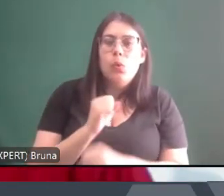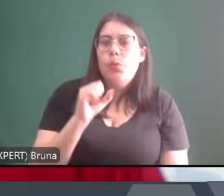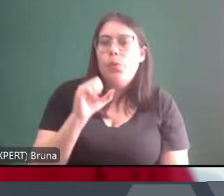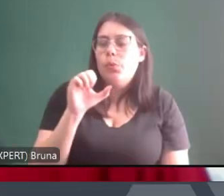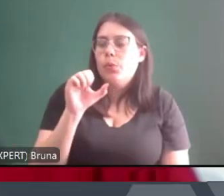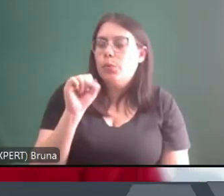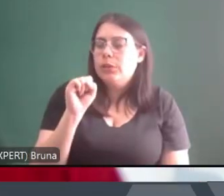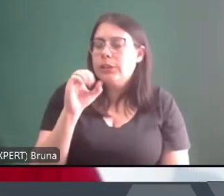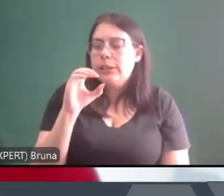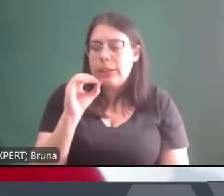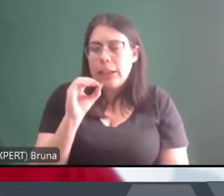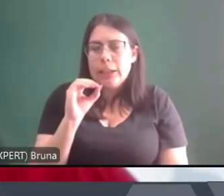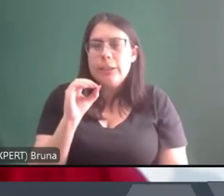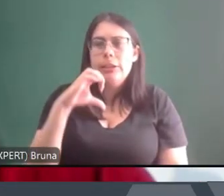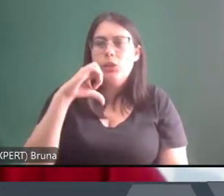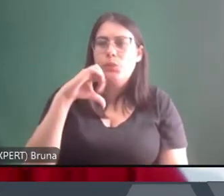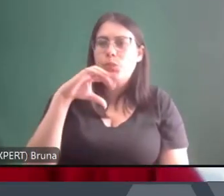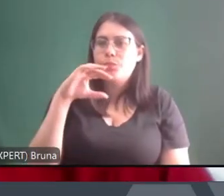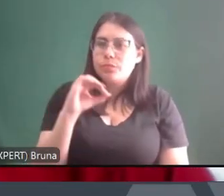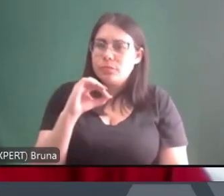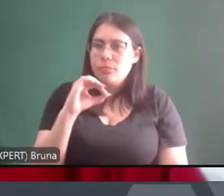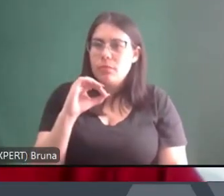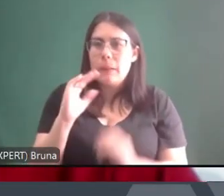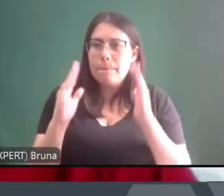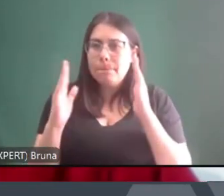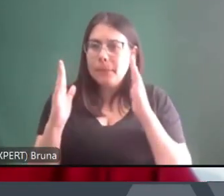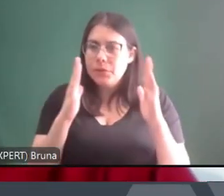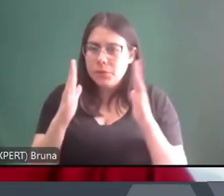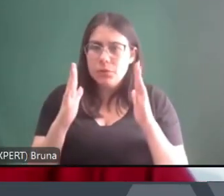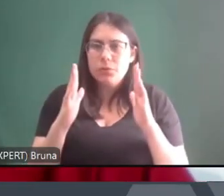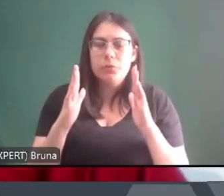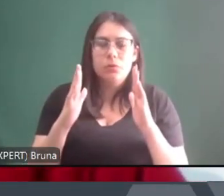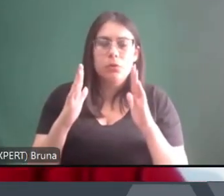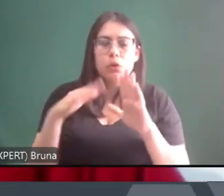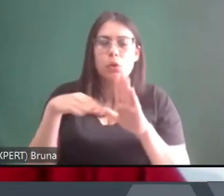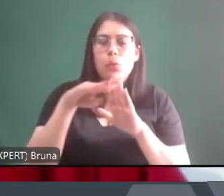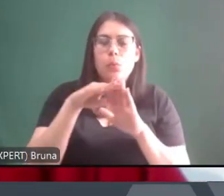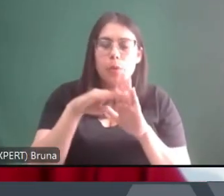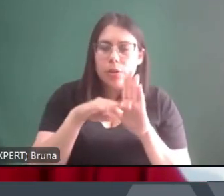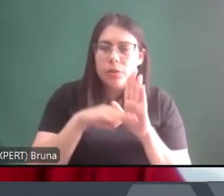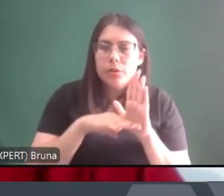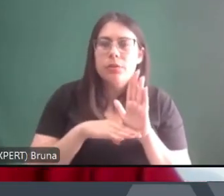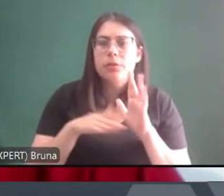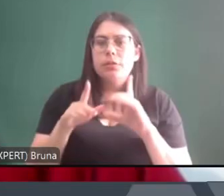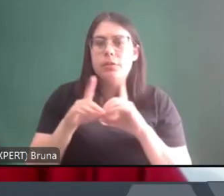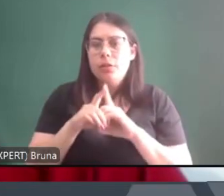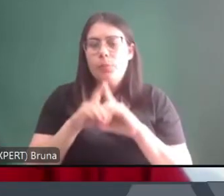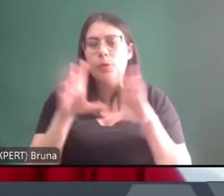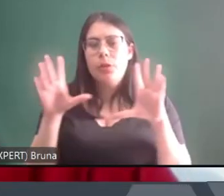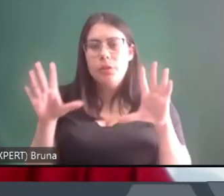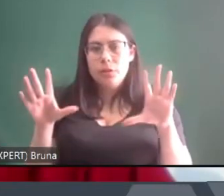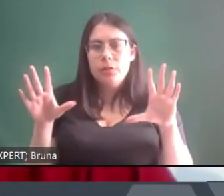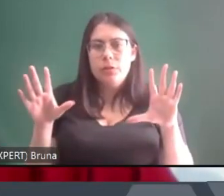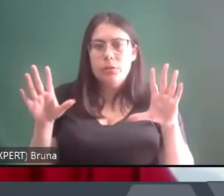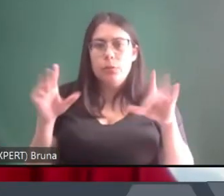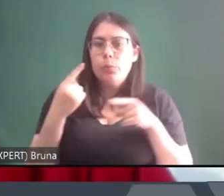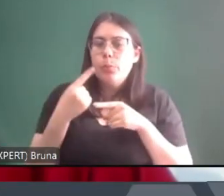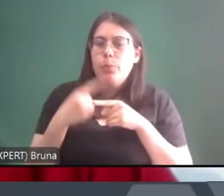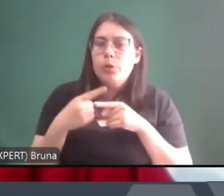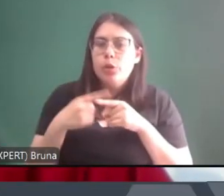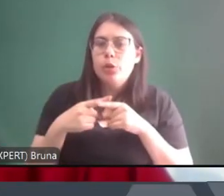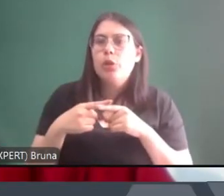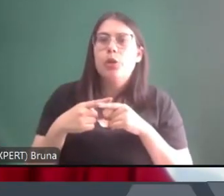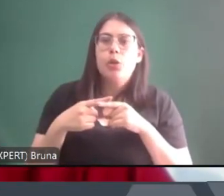era justamente essa do processo e do período de redemocratização do Brasil. Por que o Brasil,